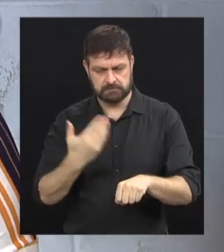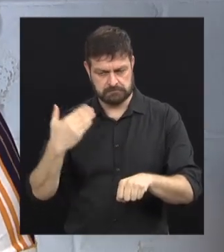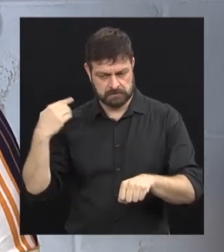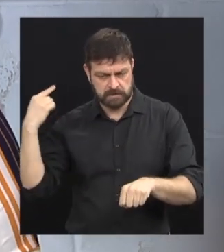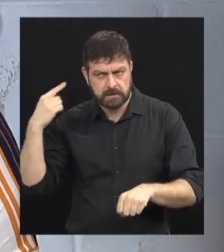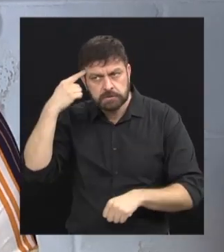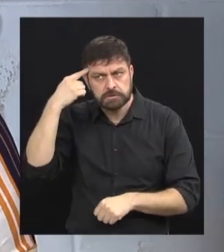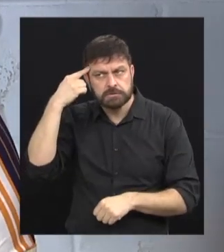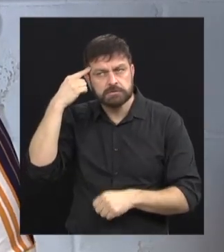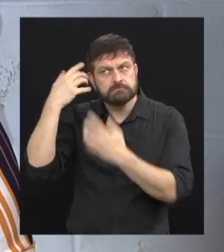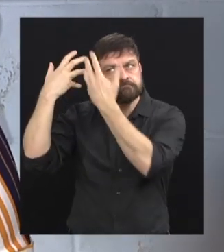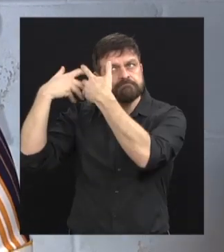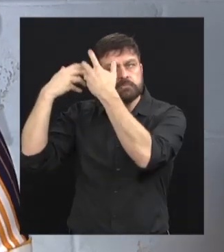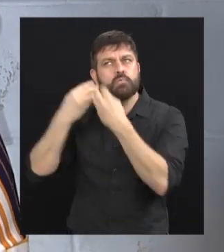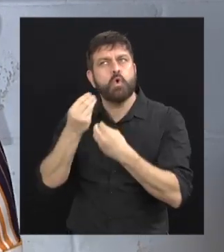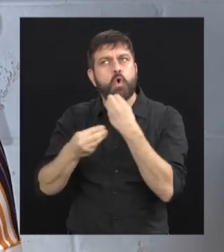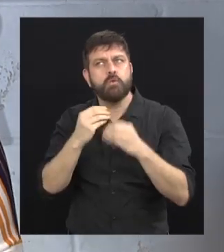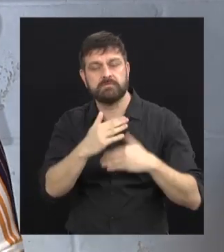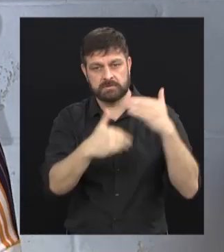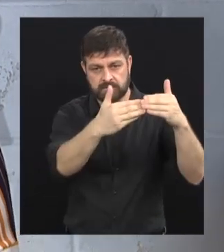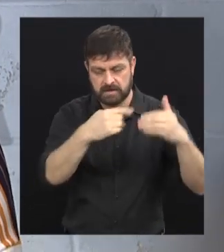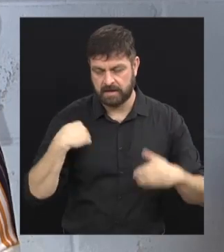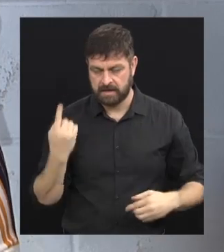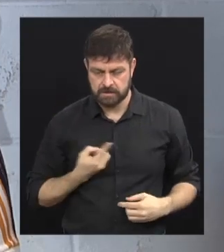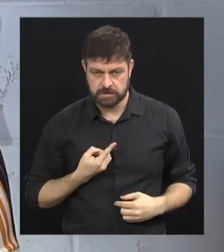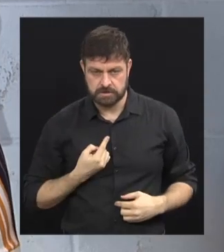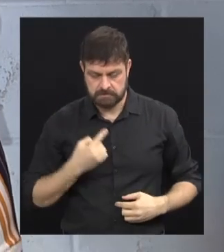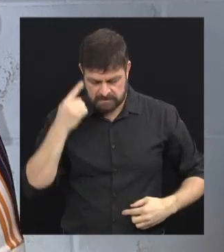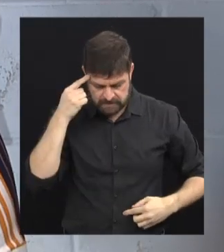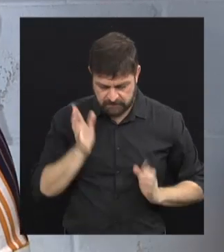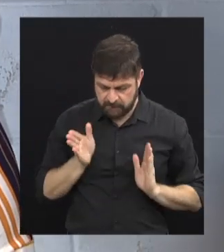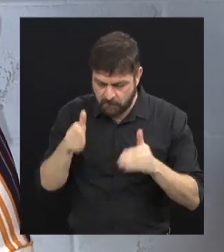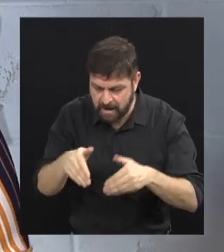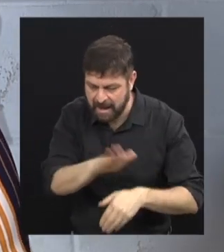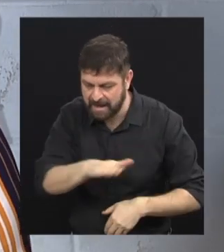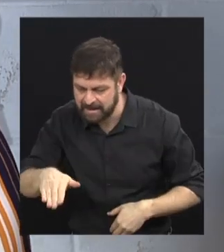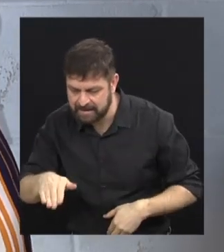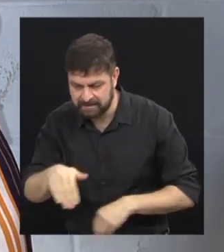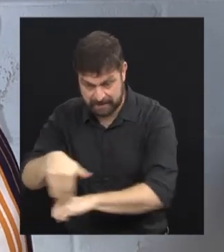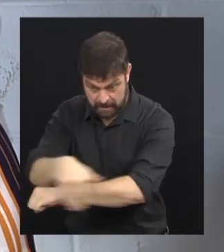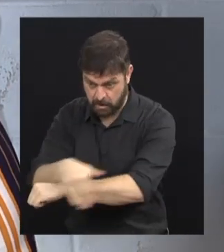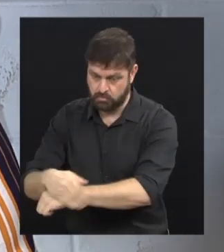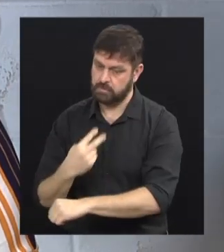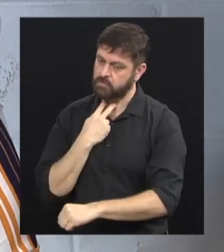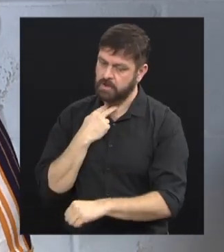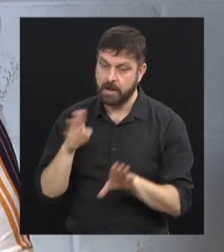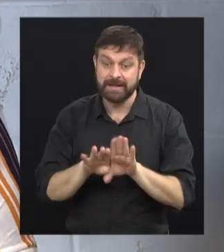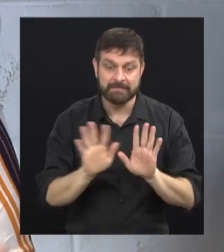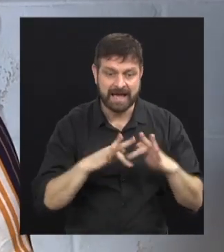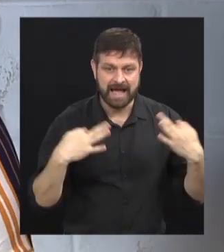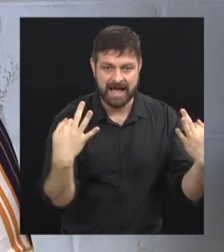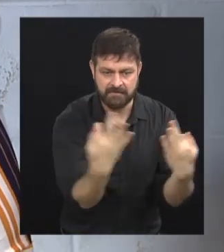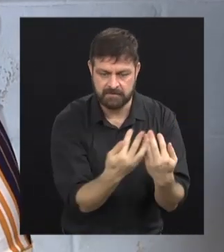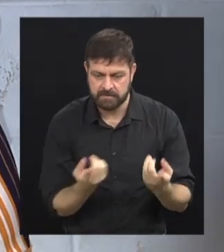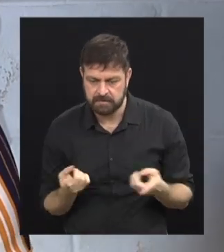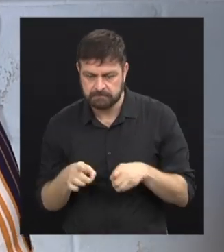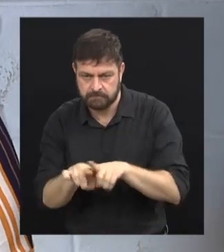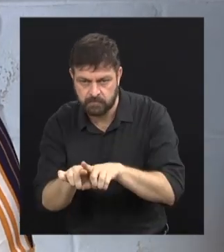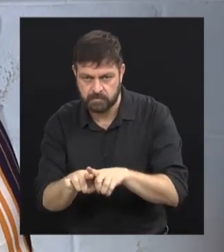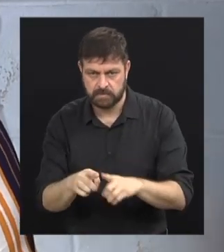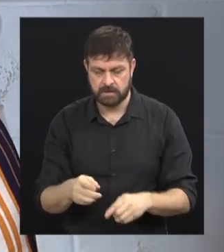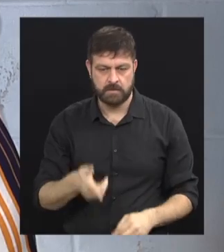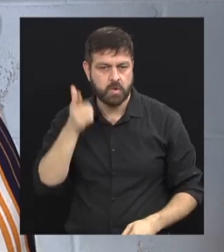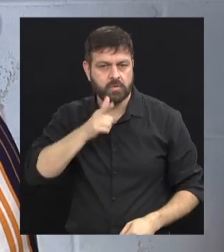que nós pensamos em desenvolver, então nós pensamos nem só na criança na rua, como na família também, para conseguir